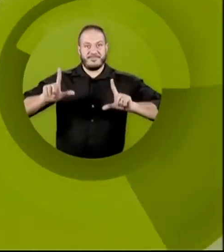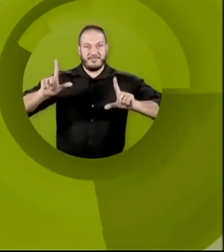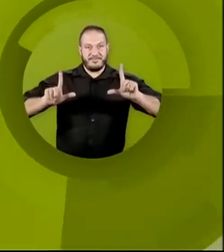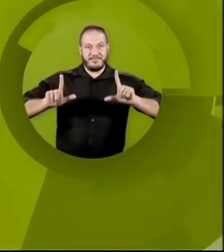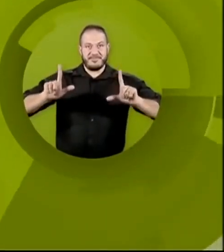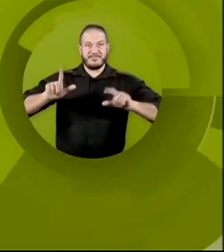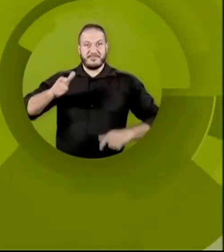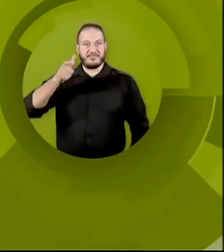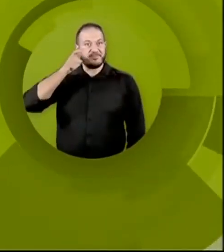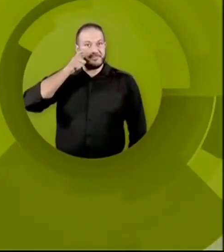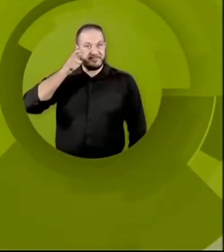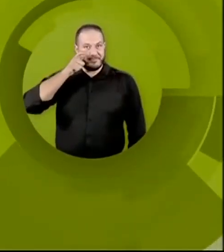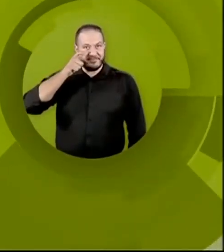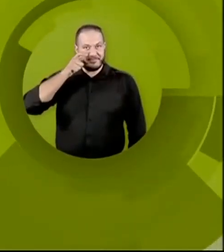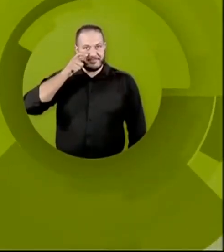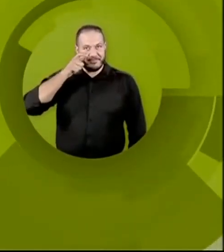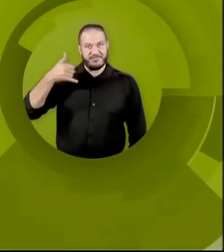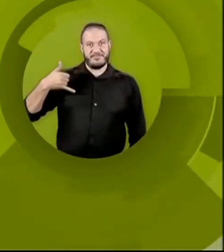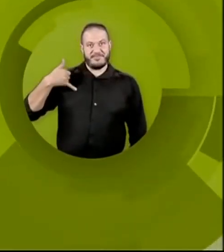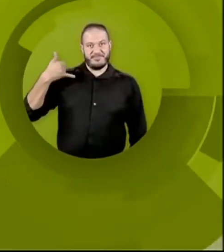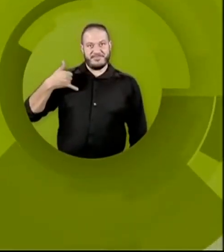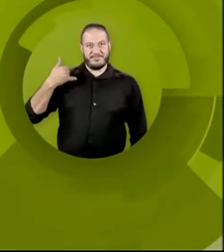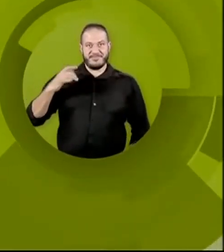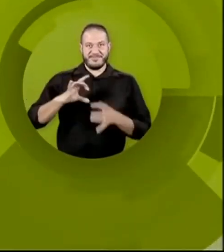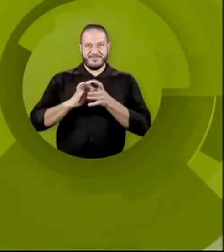Seguir é livre para todos os públicos.